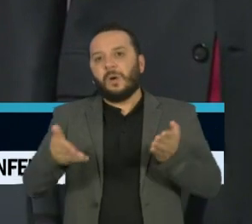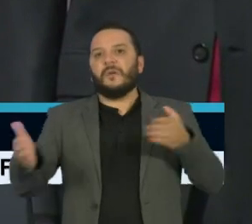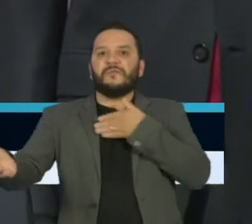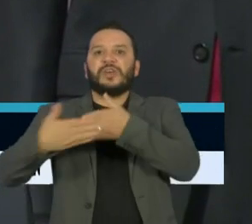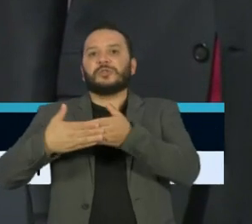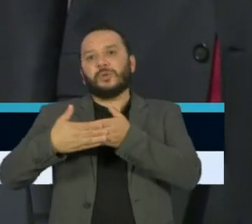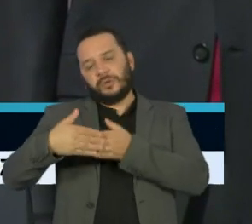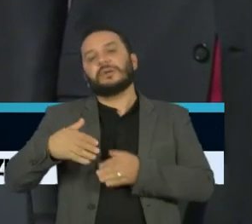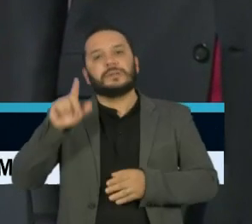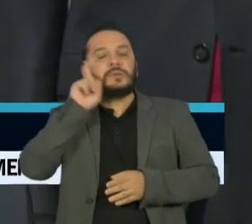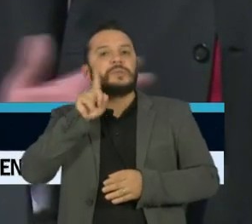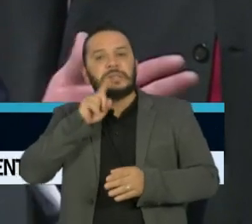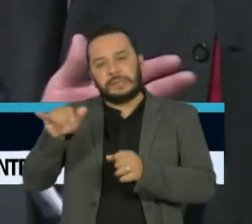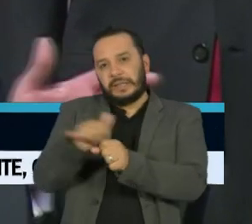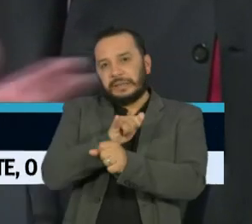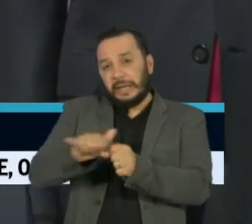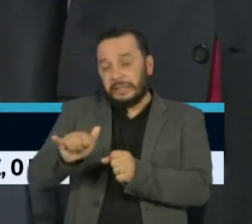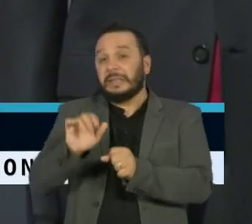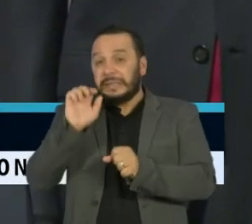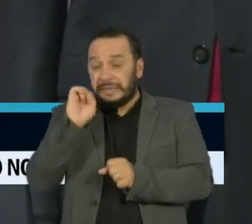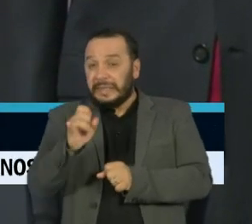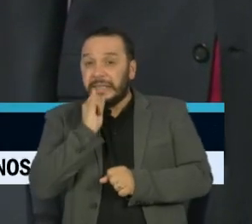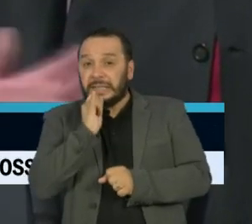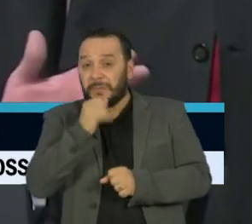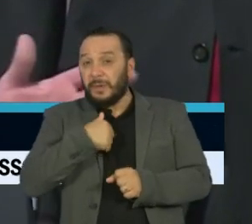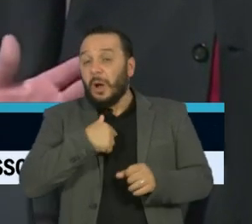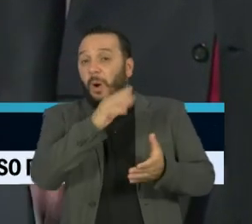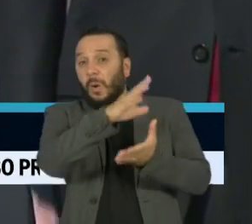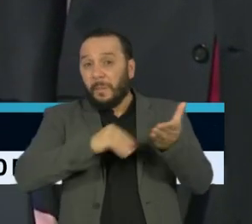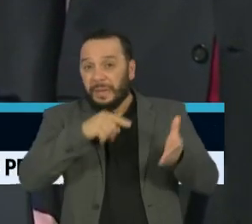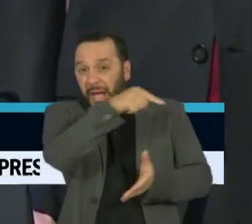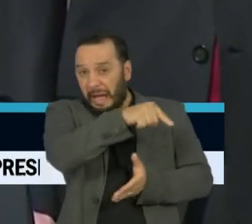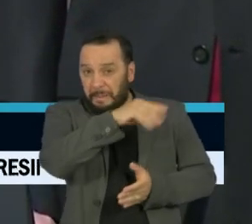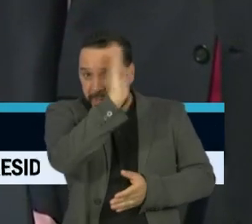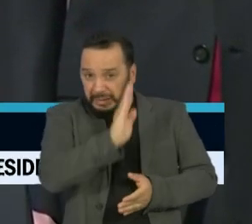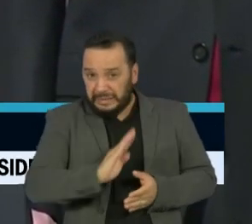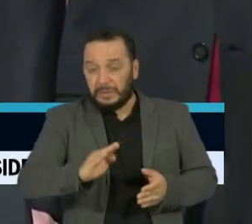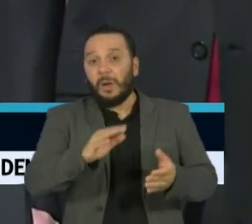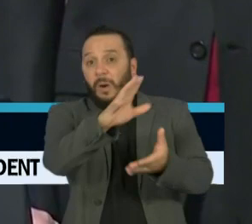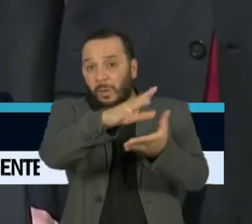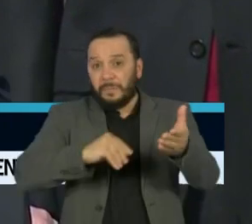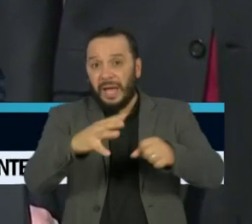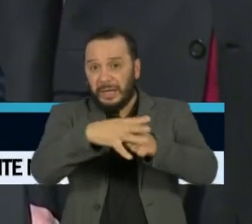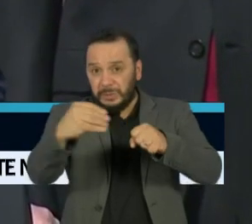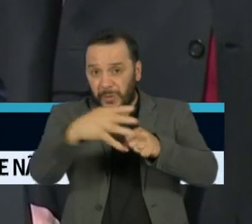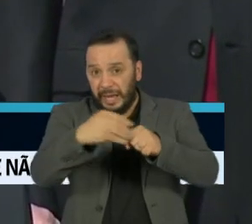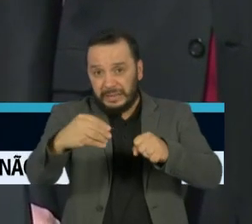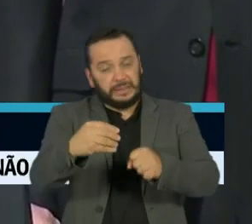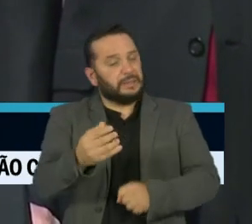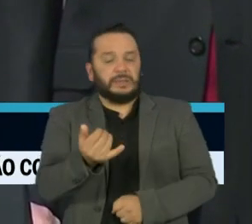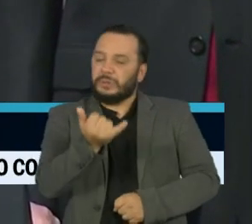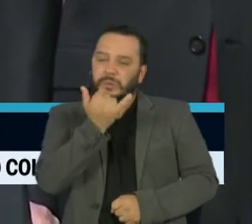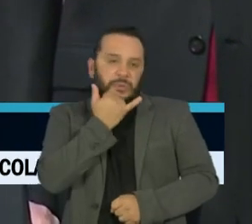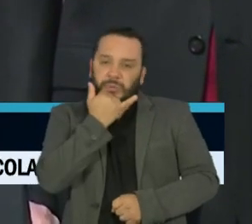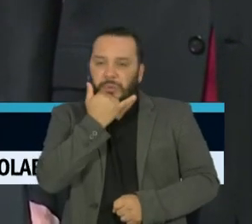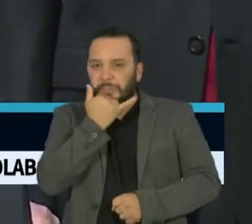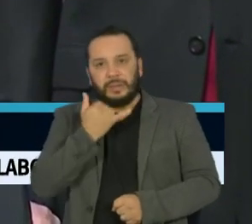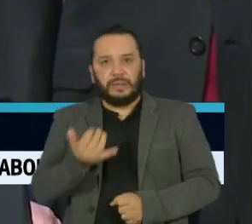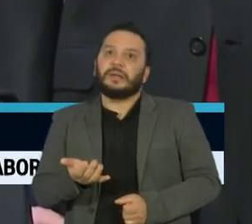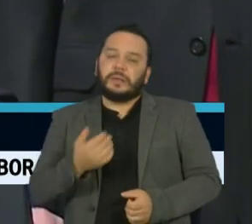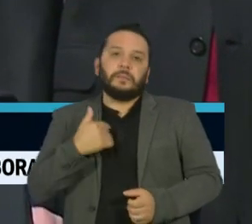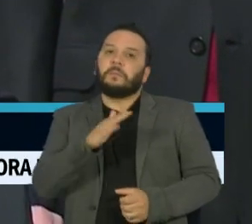-19 e afirmou que se seguisse o exemplo do Brasil e da Suécia, o número de mortes no país seria muito maior.